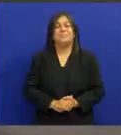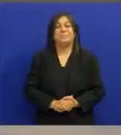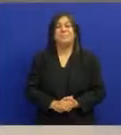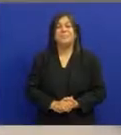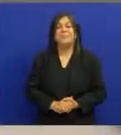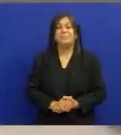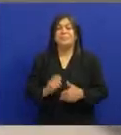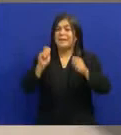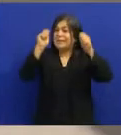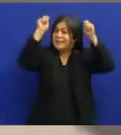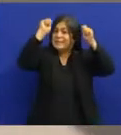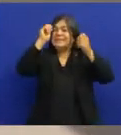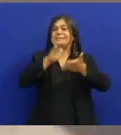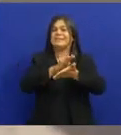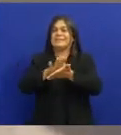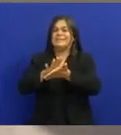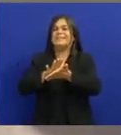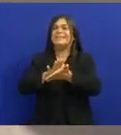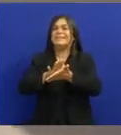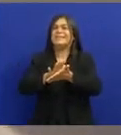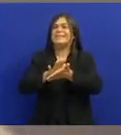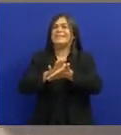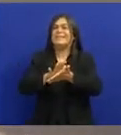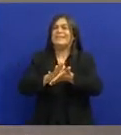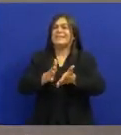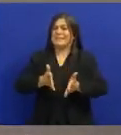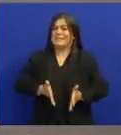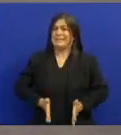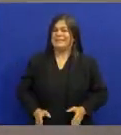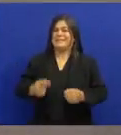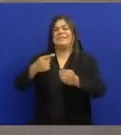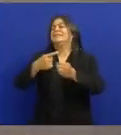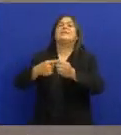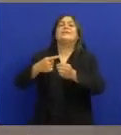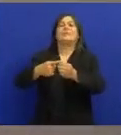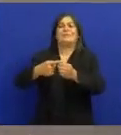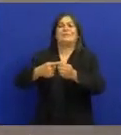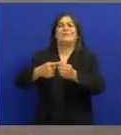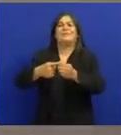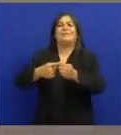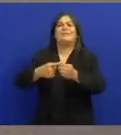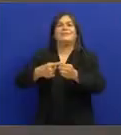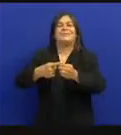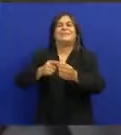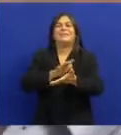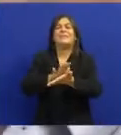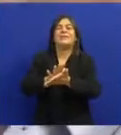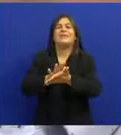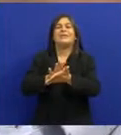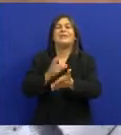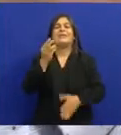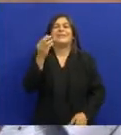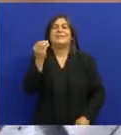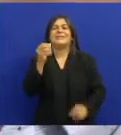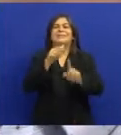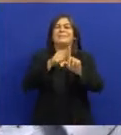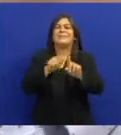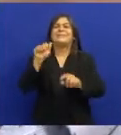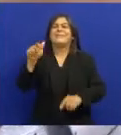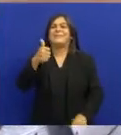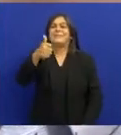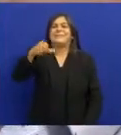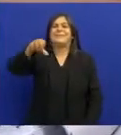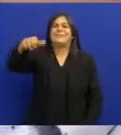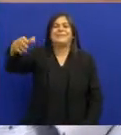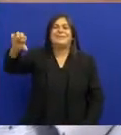Jackson nasceu em Alagoa Grande Dia 31 de agosto de 1919 Filho de uma cantadora de coco